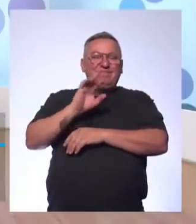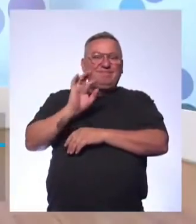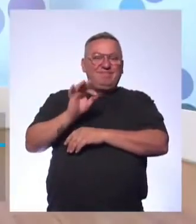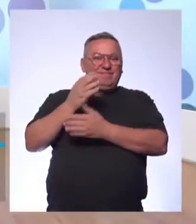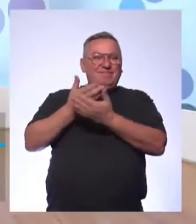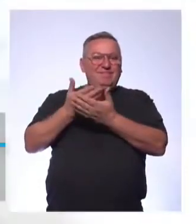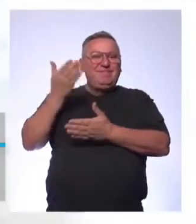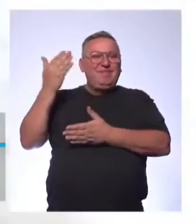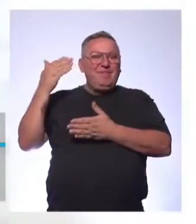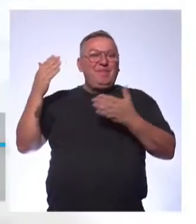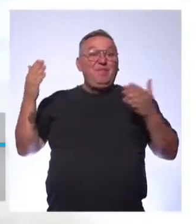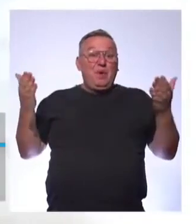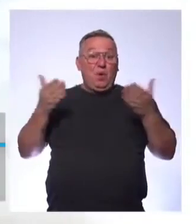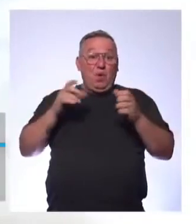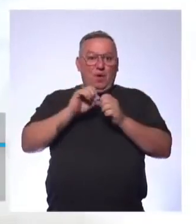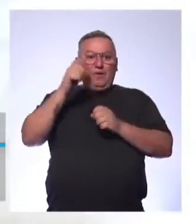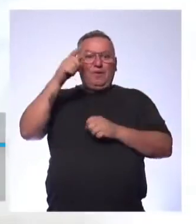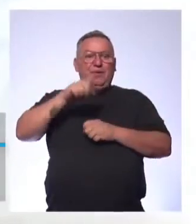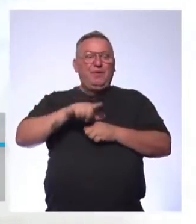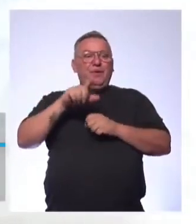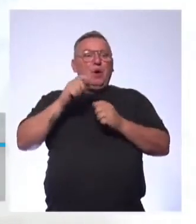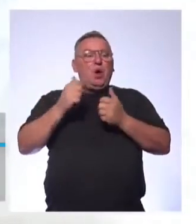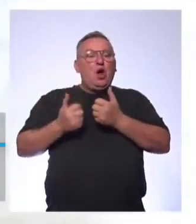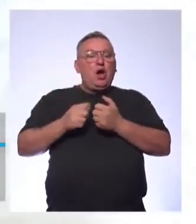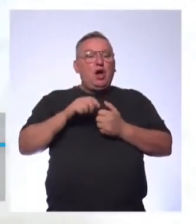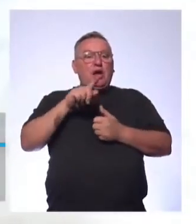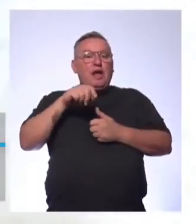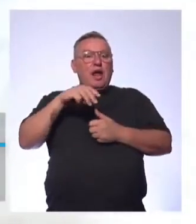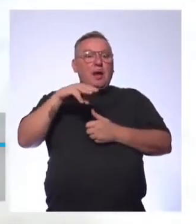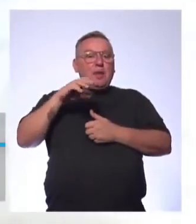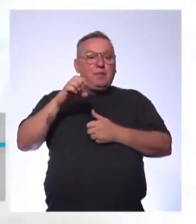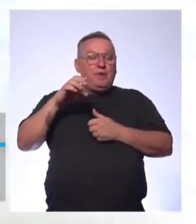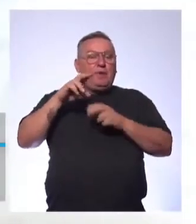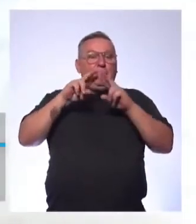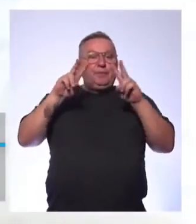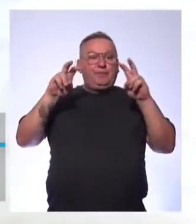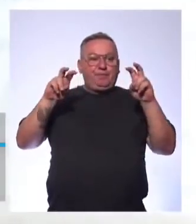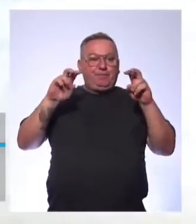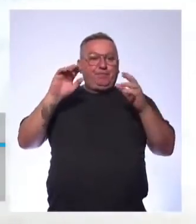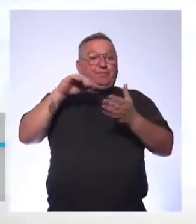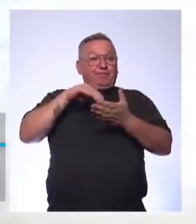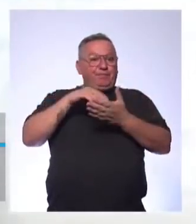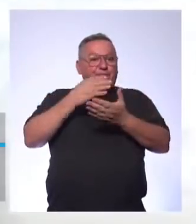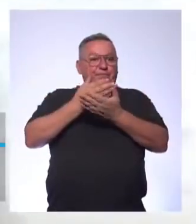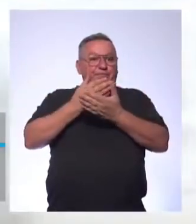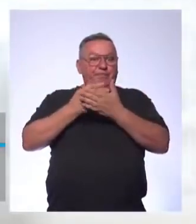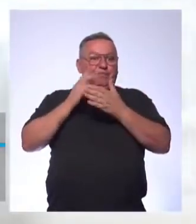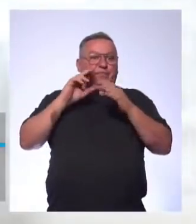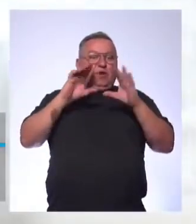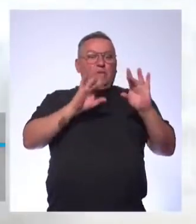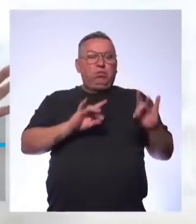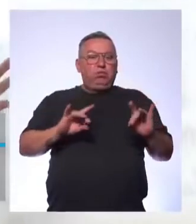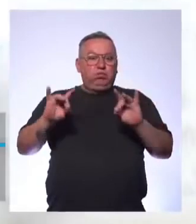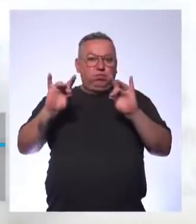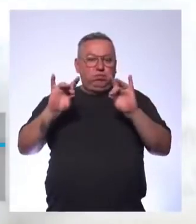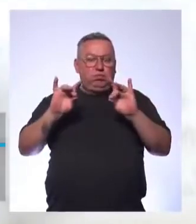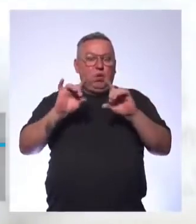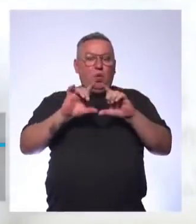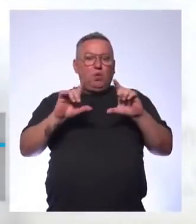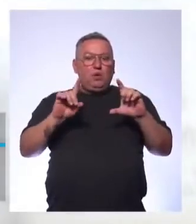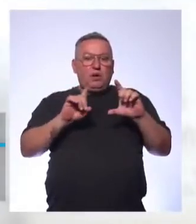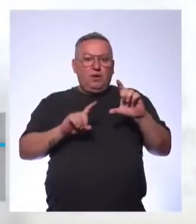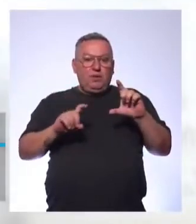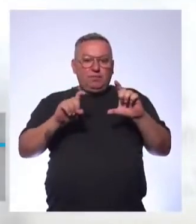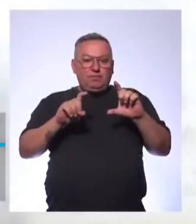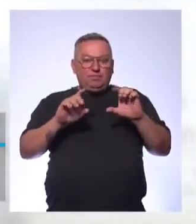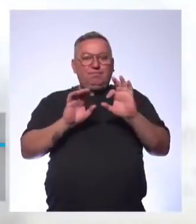passada Hoje eu fiz um outro game para vocês com o tema dessa aula, tá? No final da aula você pega o link ou o QR Code Já deu um tempo de